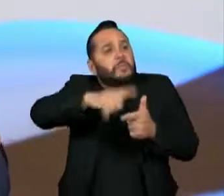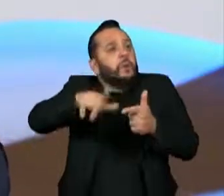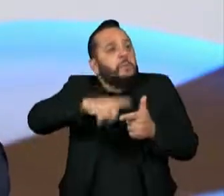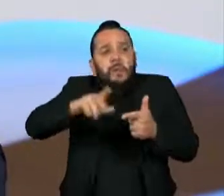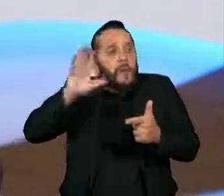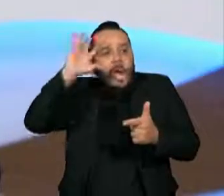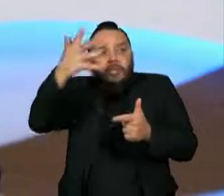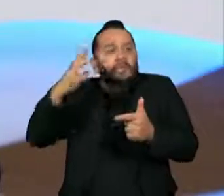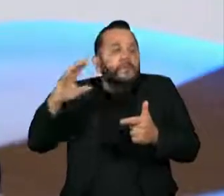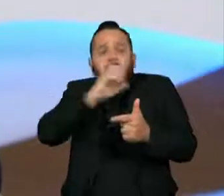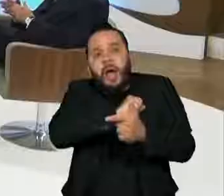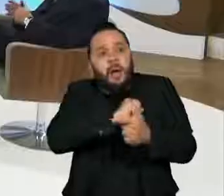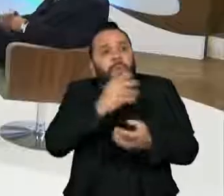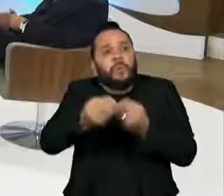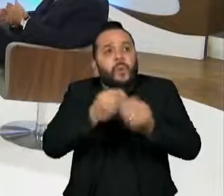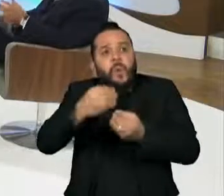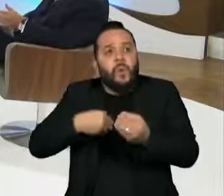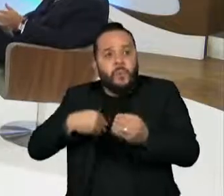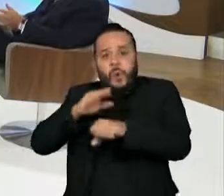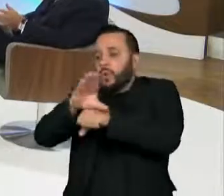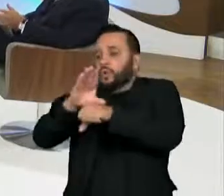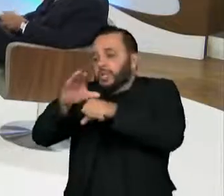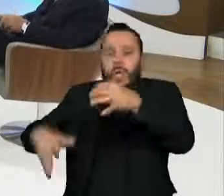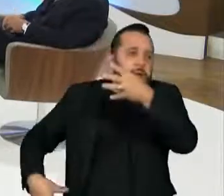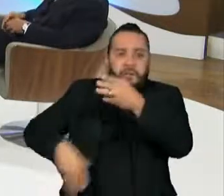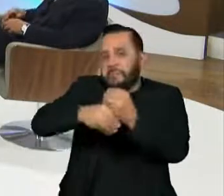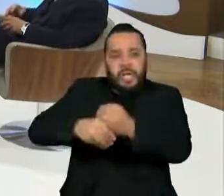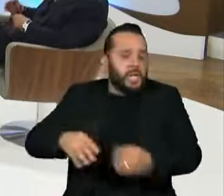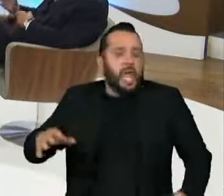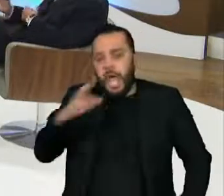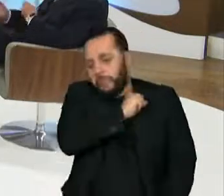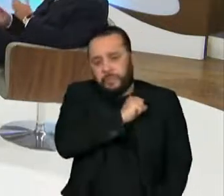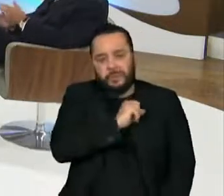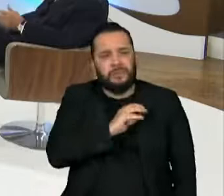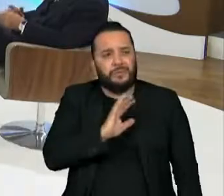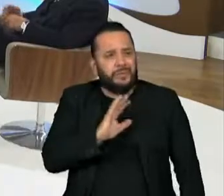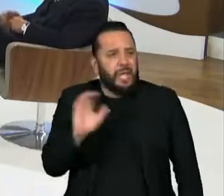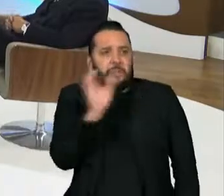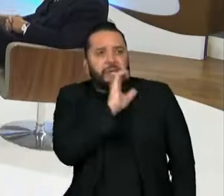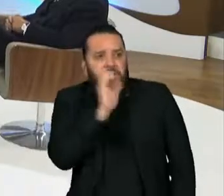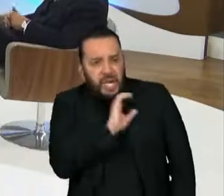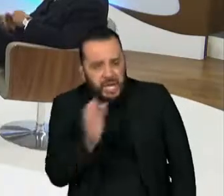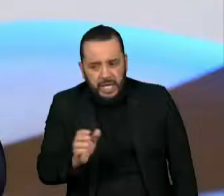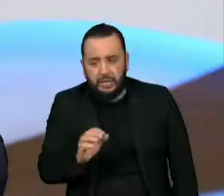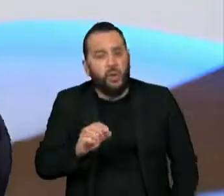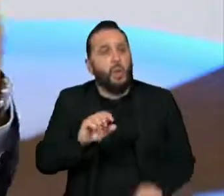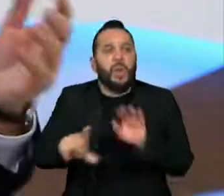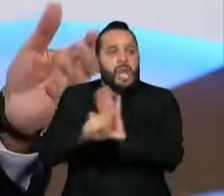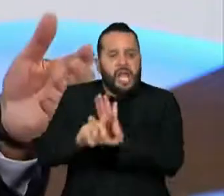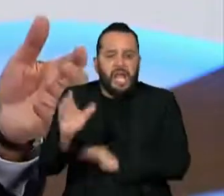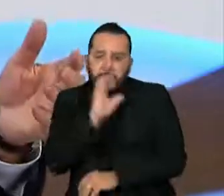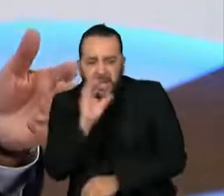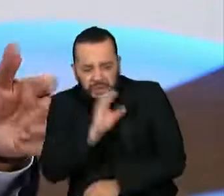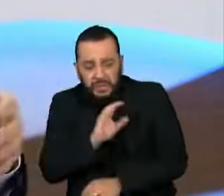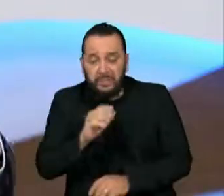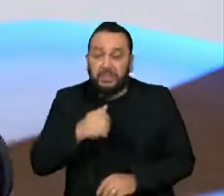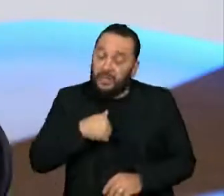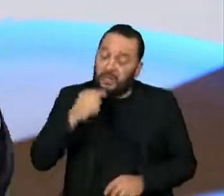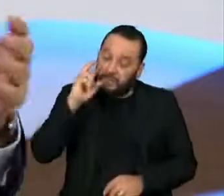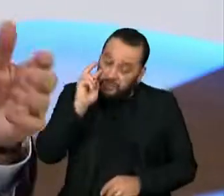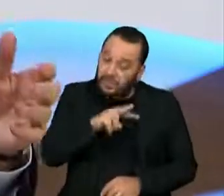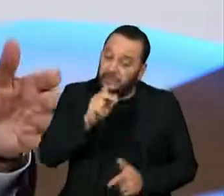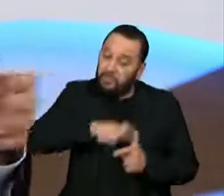resolvidos através de uma emenda constitucional de emergência ou outra que, digamos,